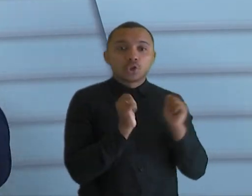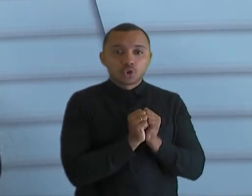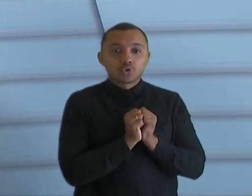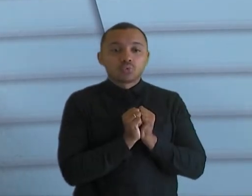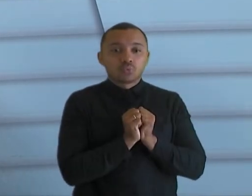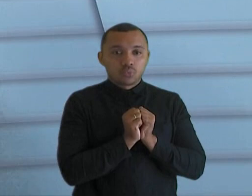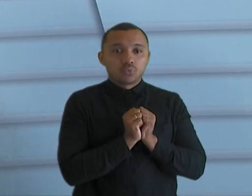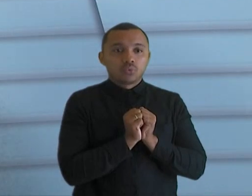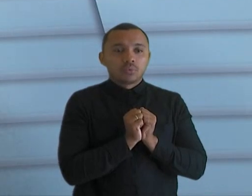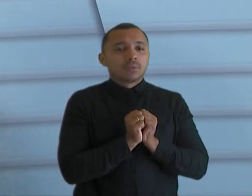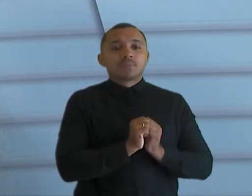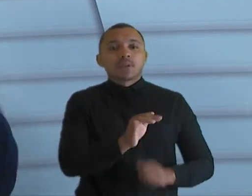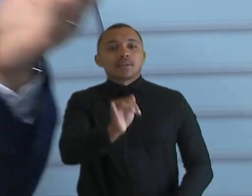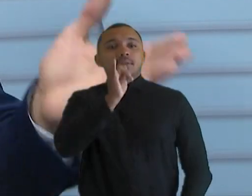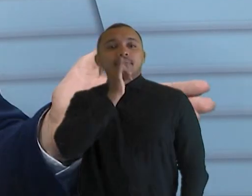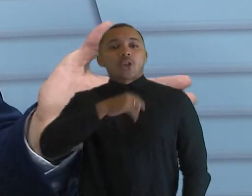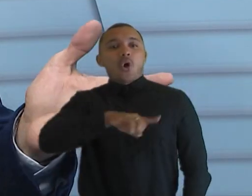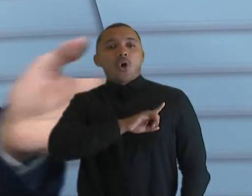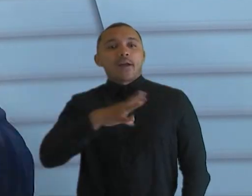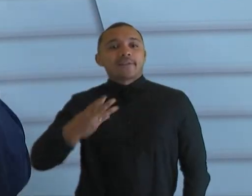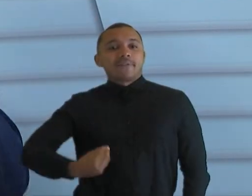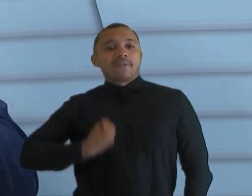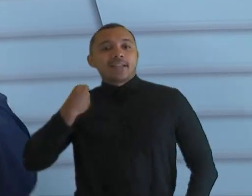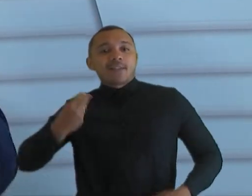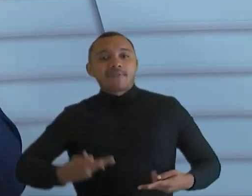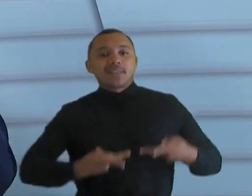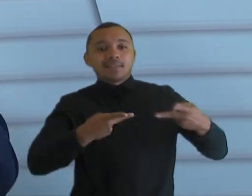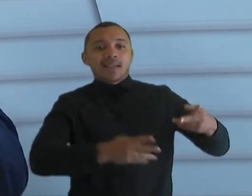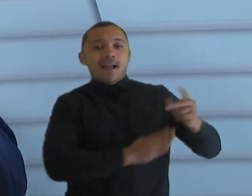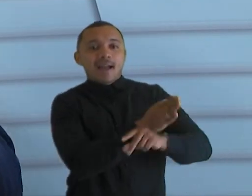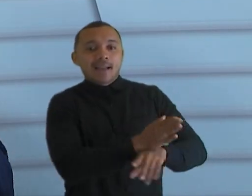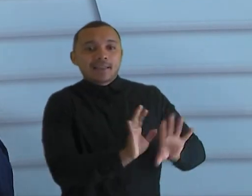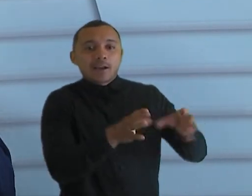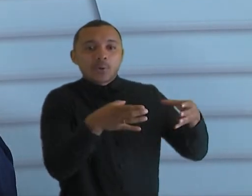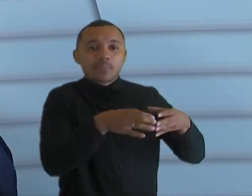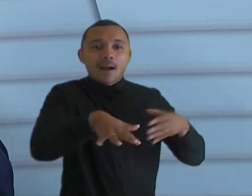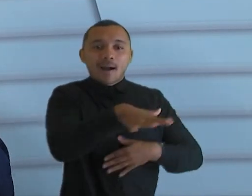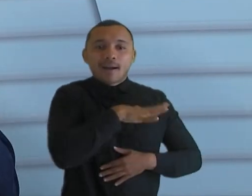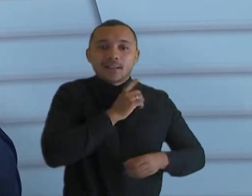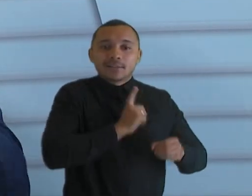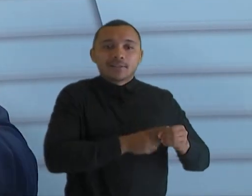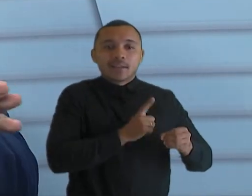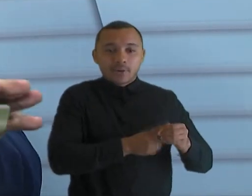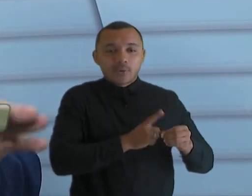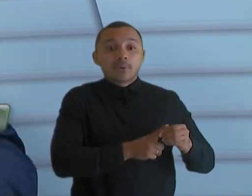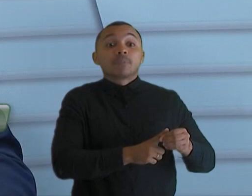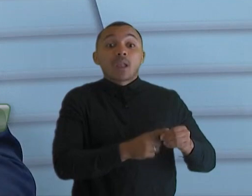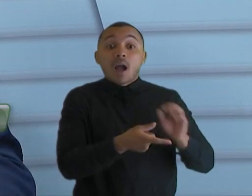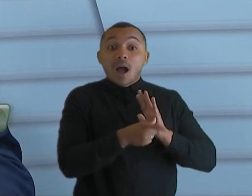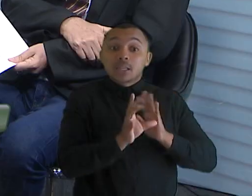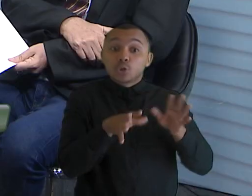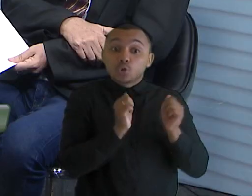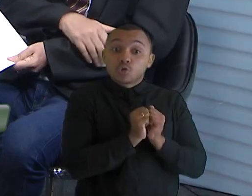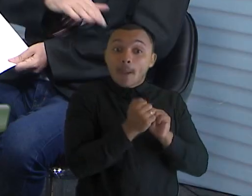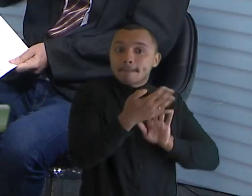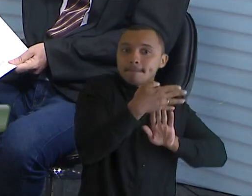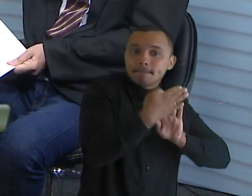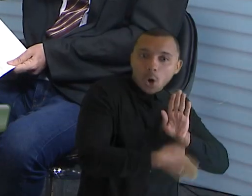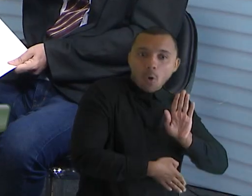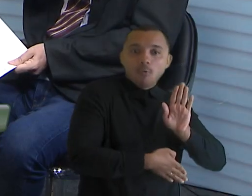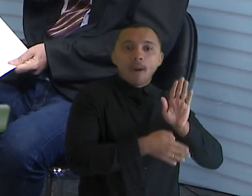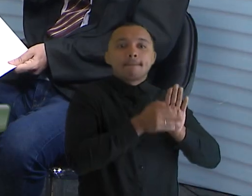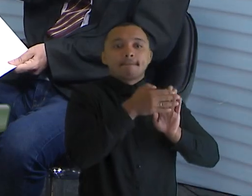risco, porque é a está indo naquele município, porque realmente não dá para ir para todos. O ideal é que gente conseguisse ir em todos. E o tribunal é um órgão de Estado, tribunal é